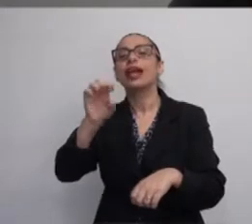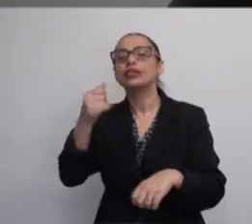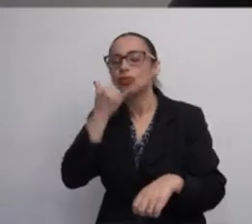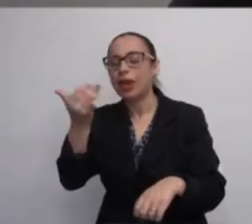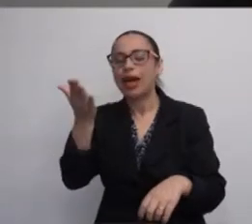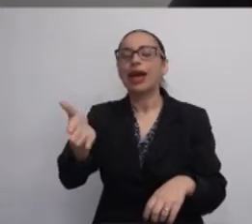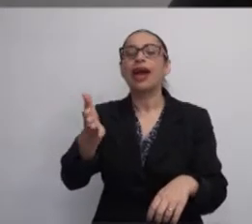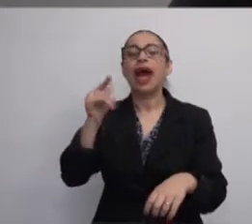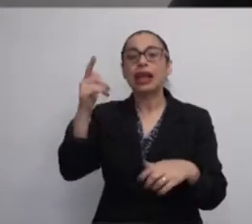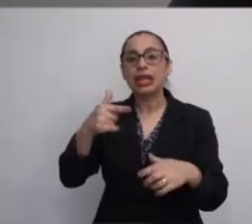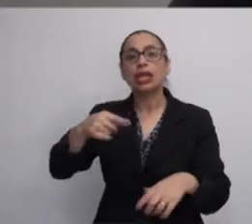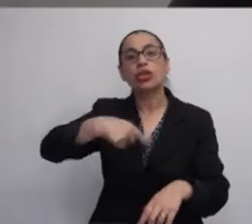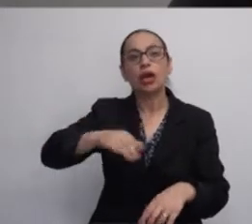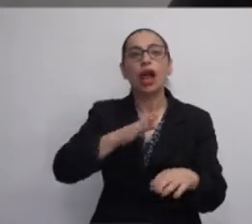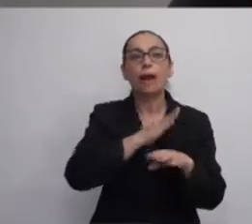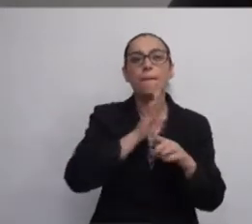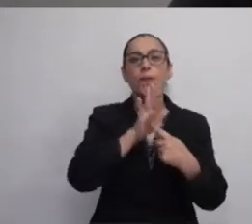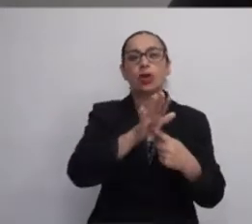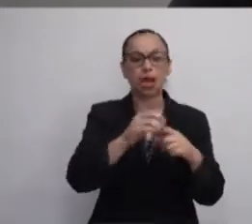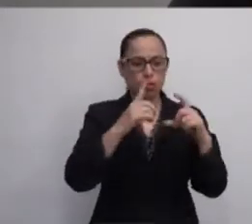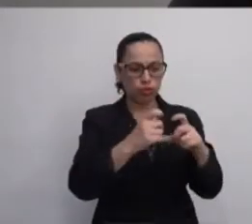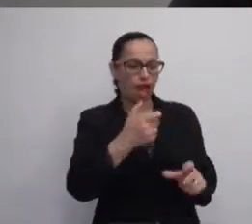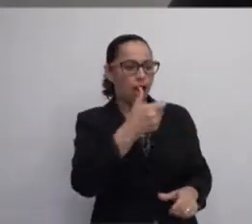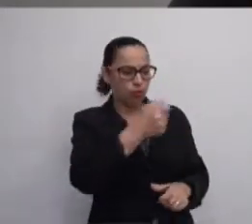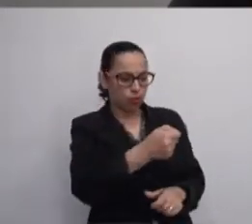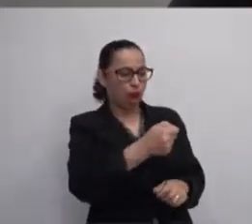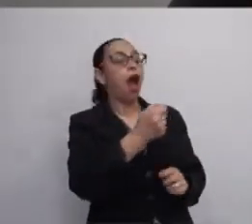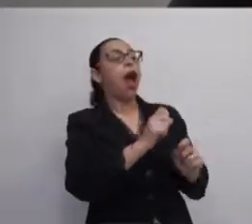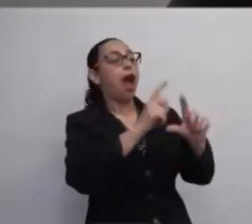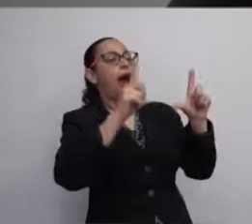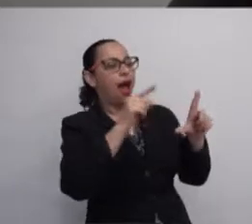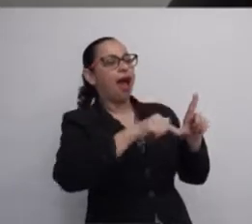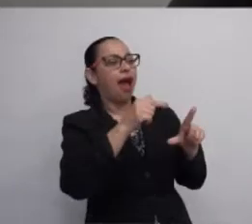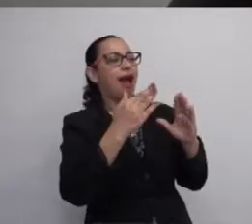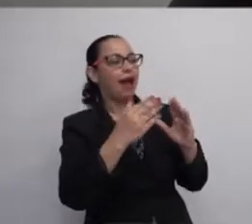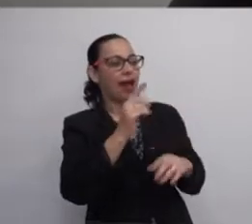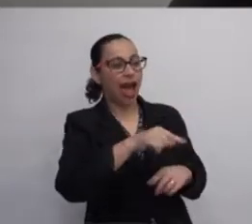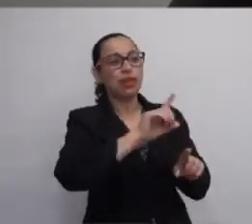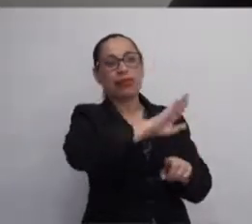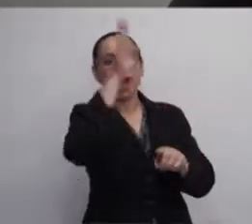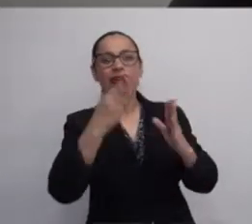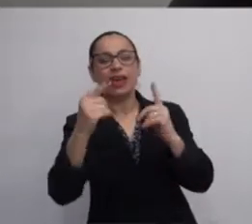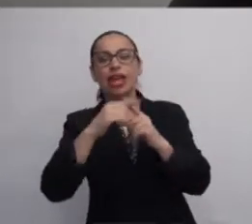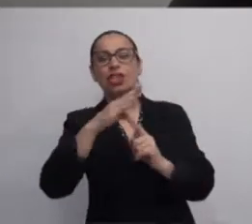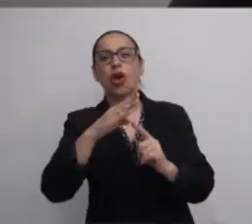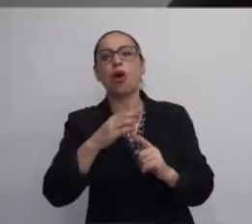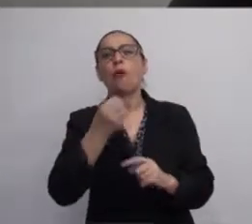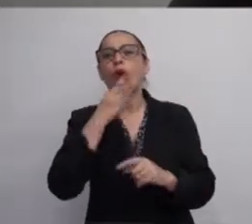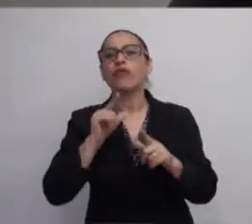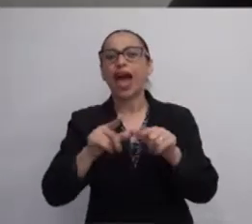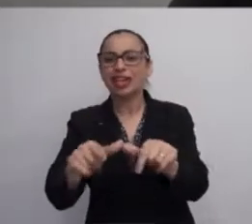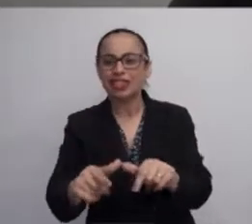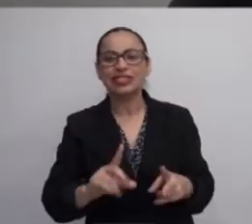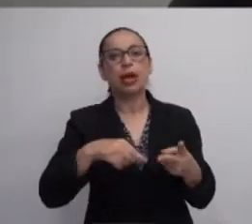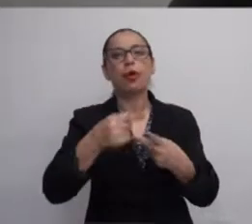ela nos apontaria para um outro lugar, como a Igreja da Boa Viagem, e dali nós faríamos discussões sobre